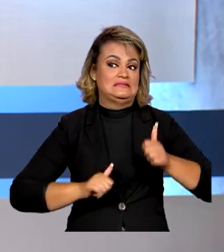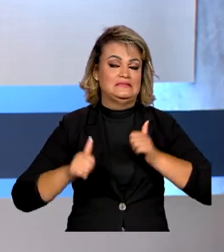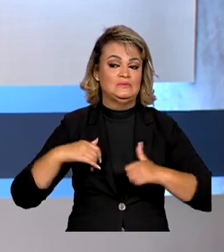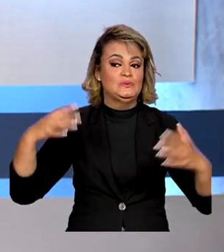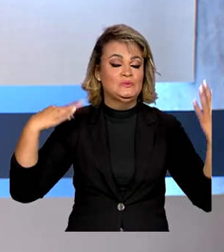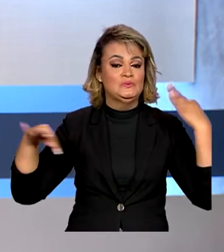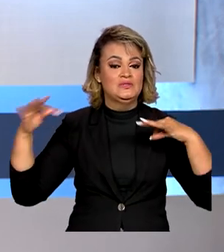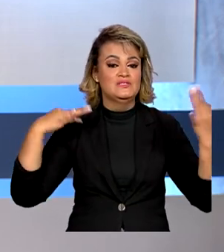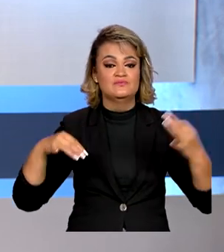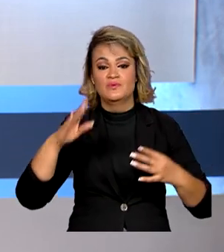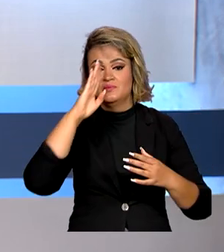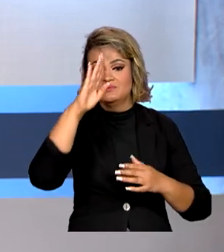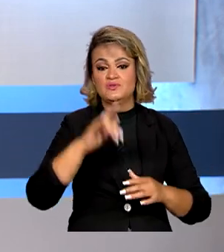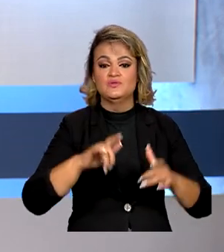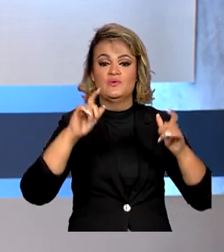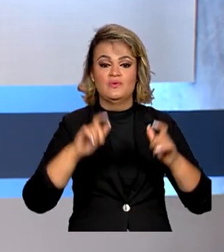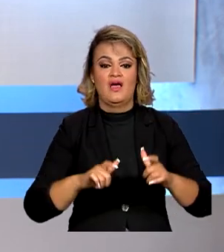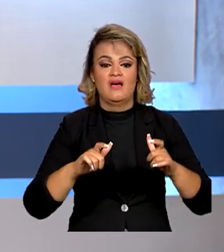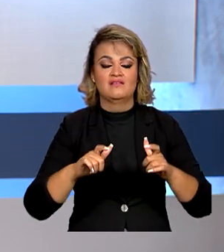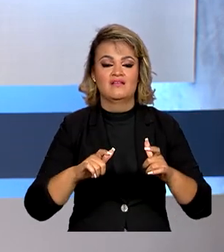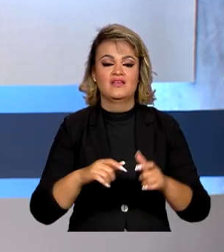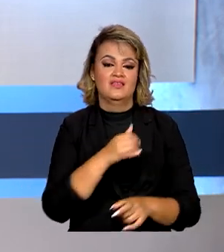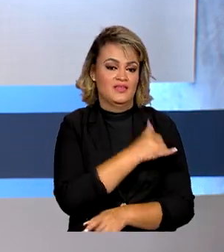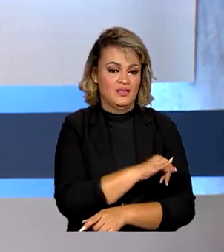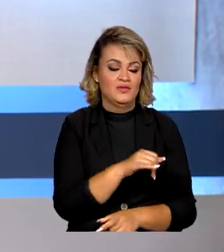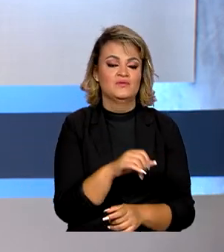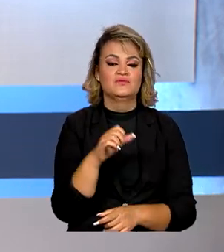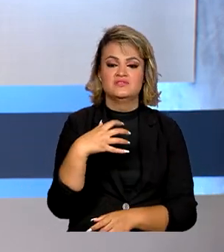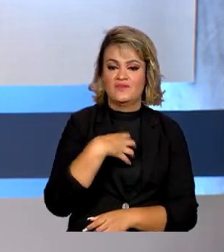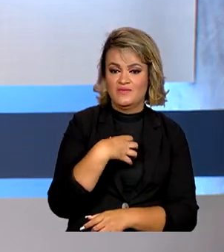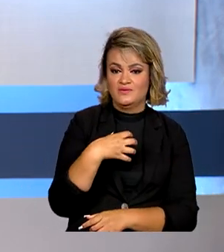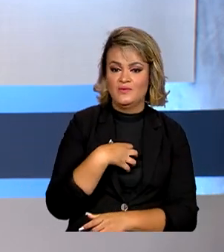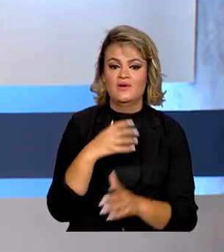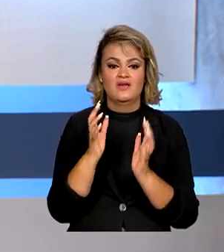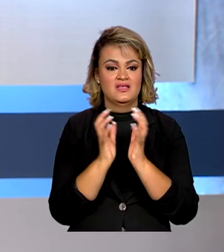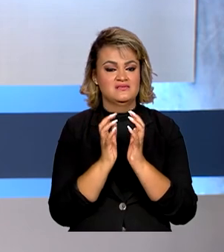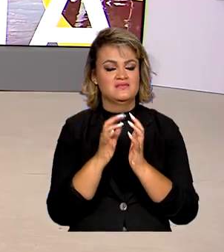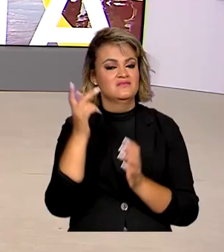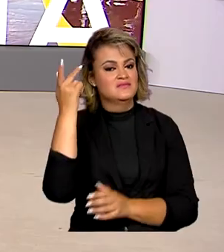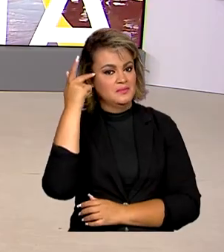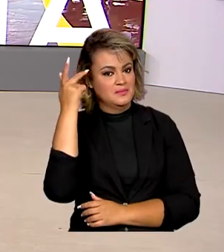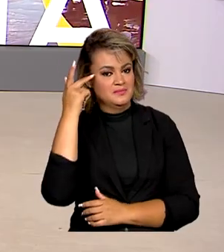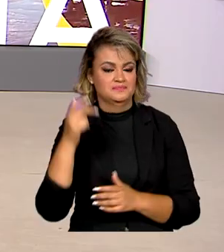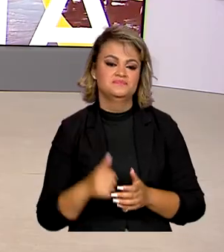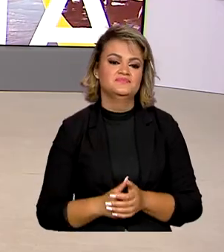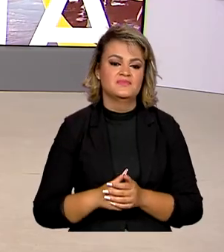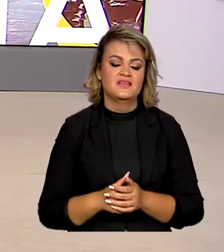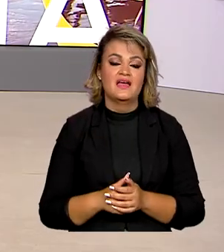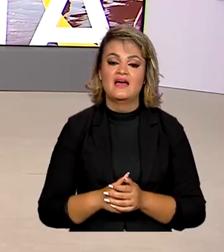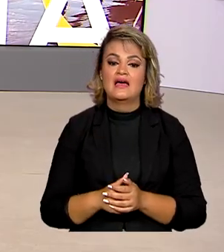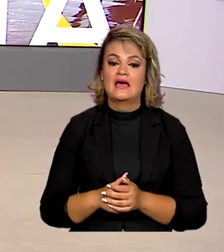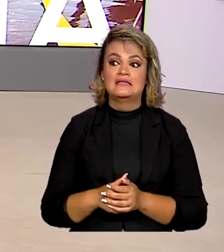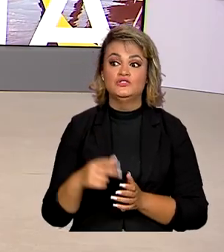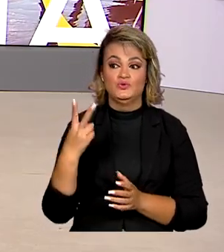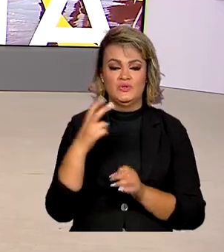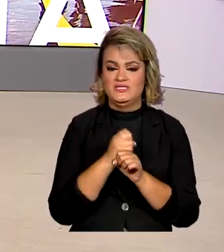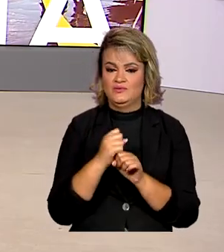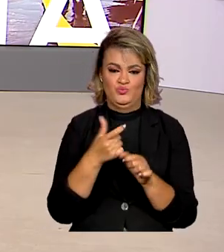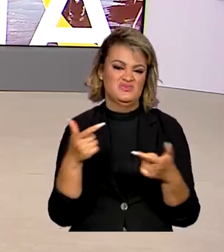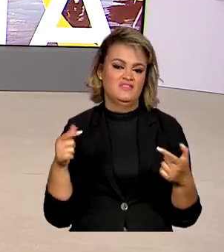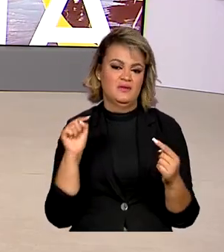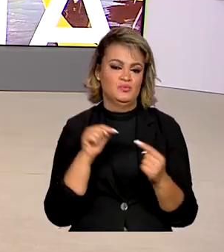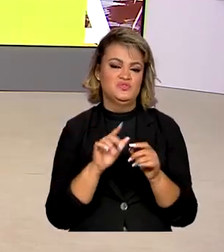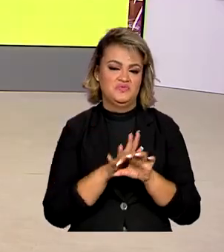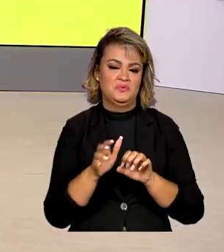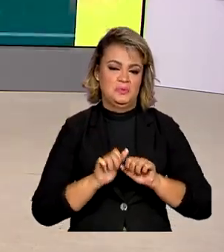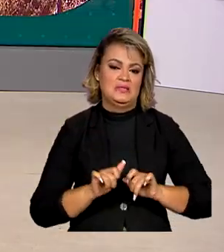aumenta, principalmente onde a folha é grande, como Rio, Salvador, Recife e São Paulo. Será o primeiro carnaval depois de dois anos